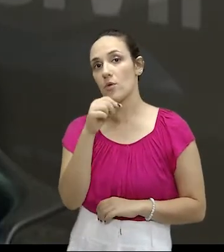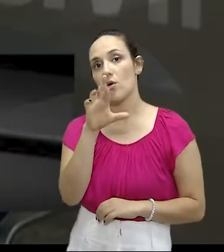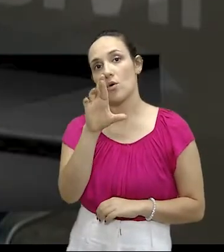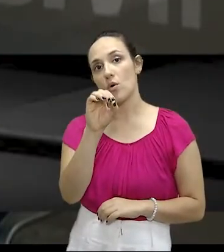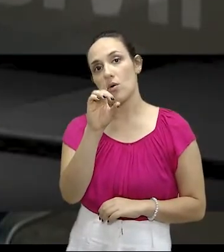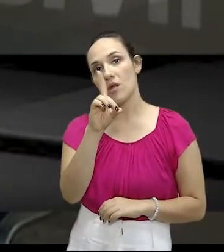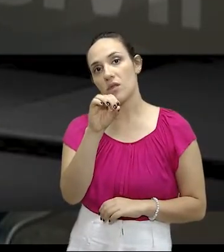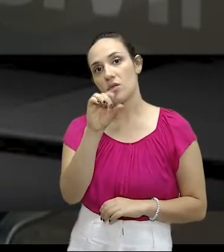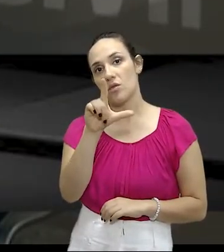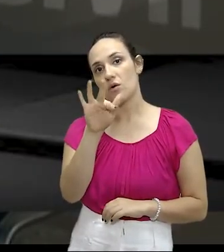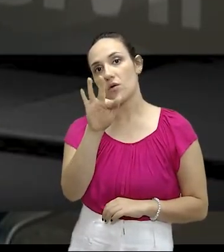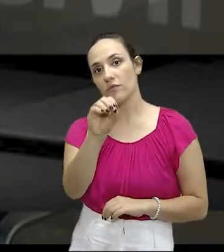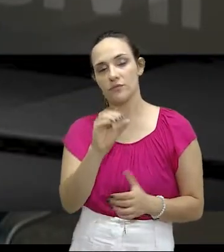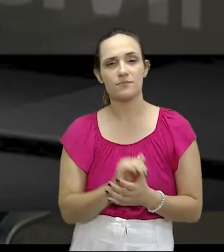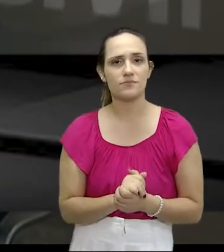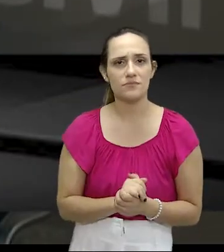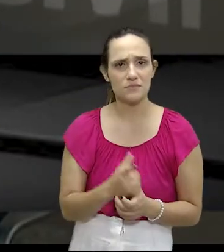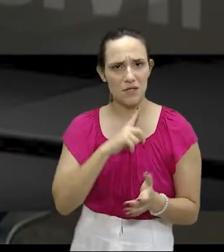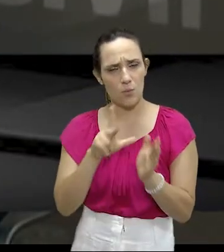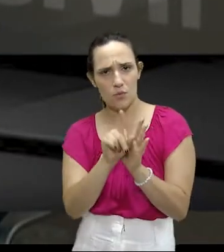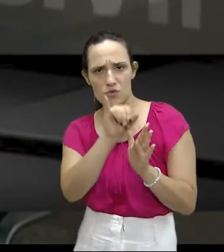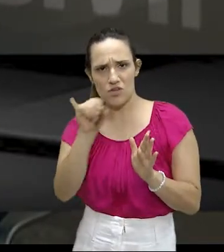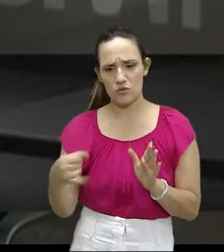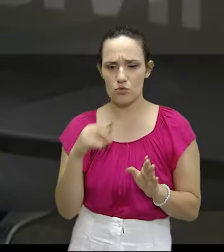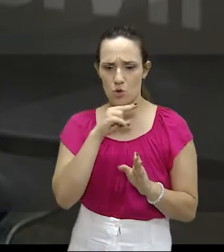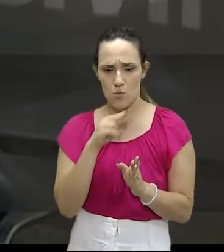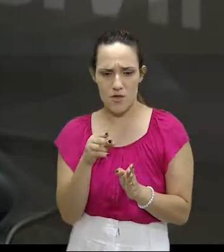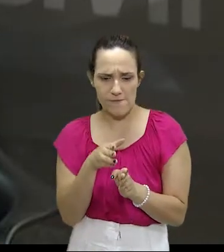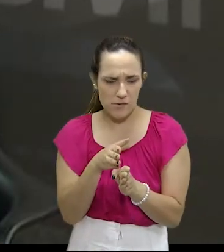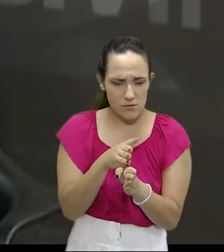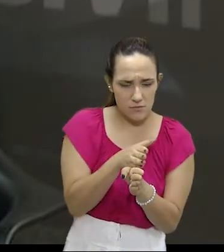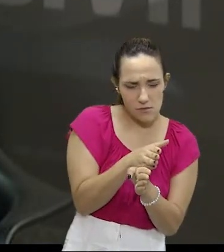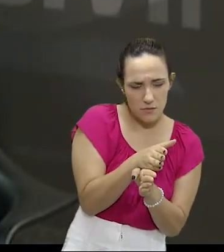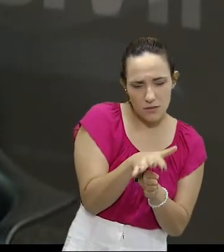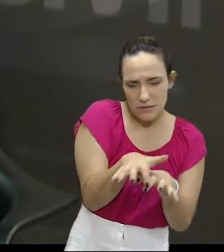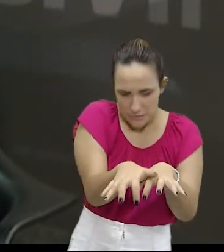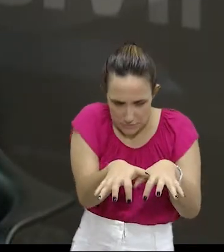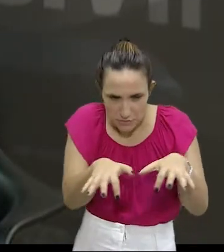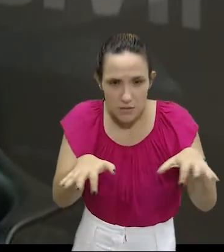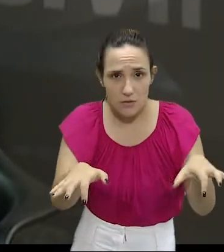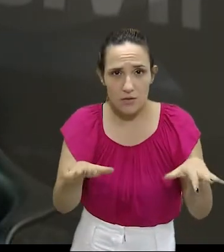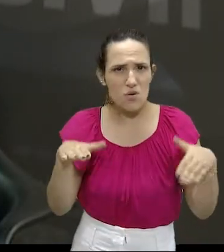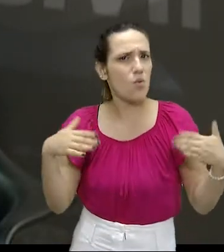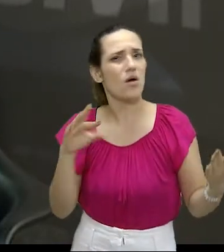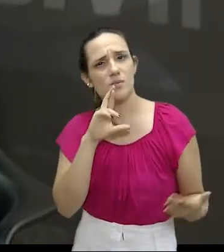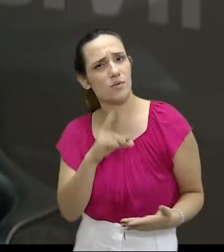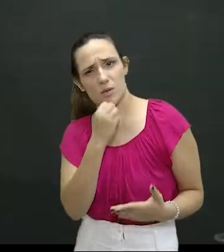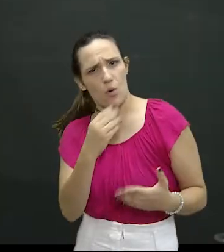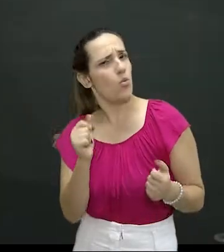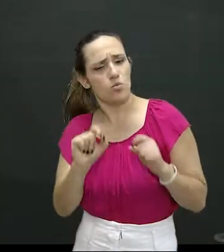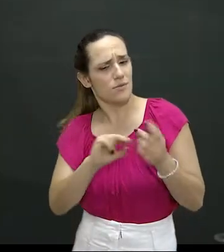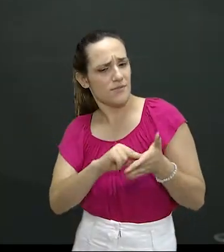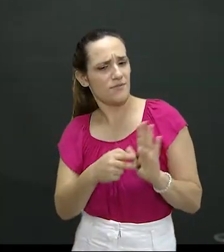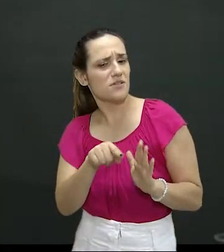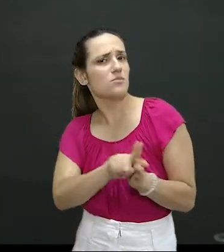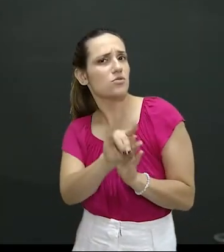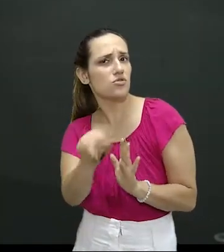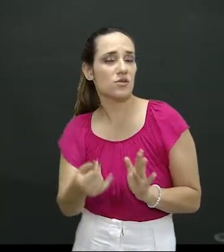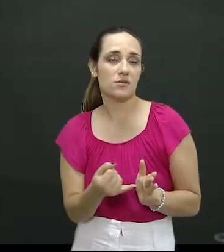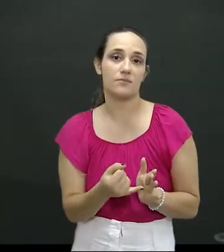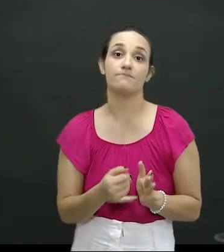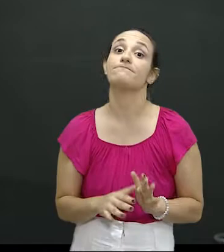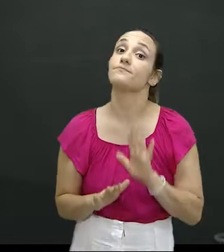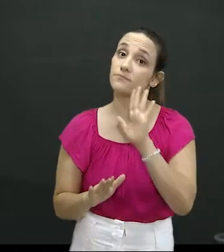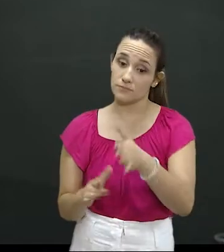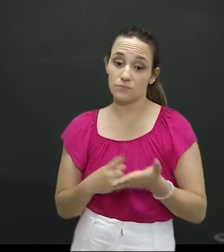realizaram também, doutor, a Operação Fronteiras e Divisas. O que é e quais os resultados alcançados com ela? Essa é uma união de todas